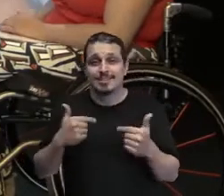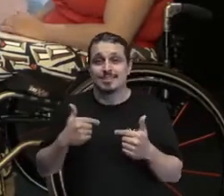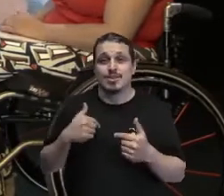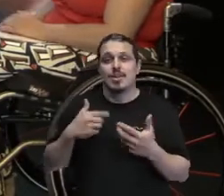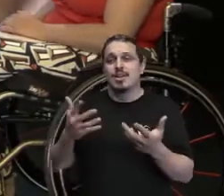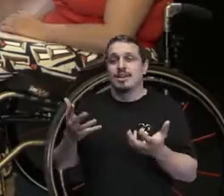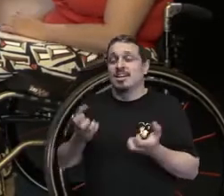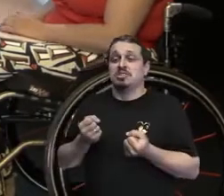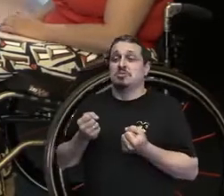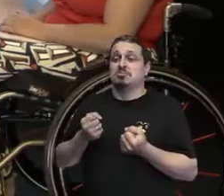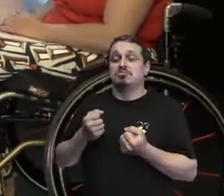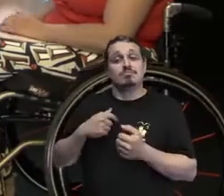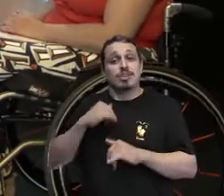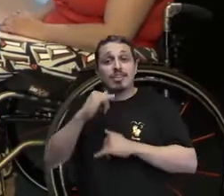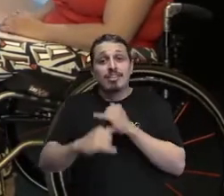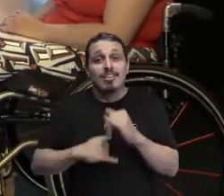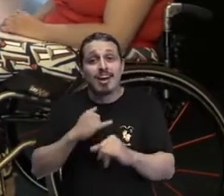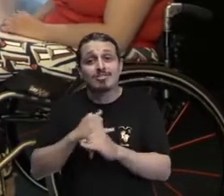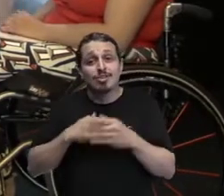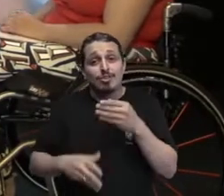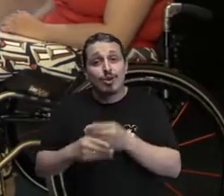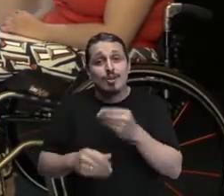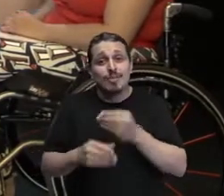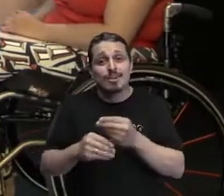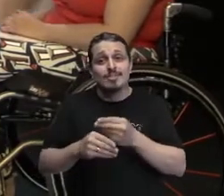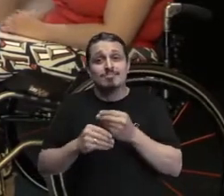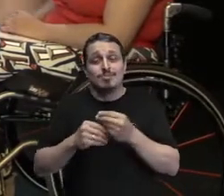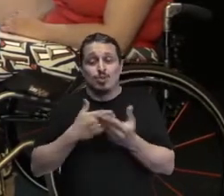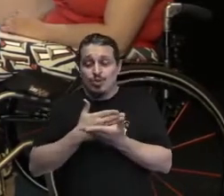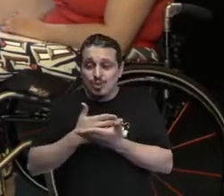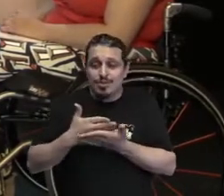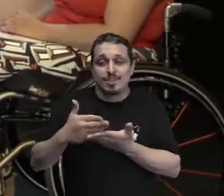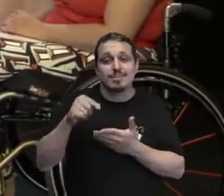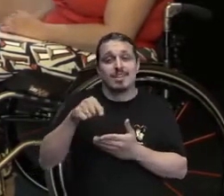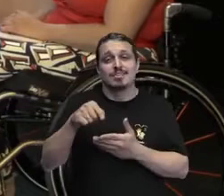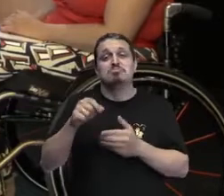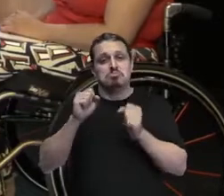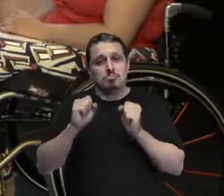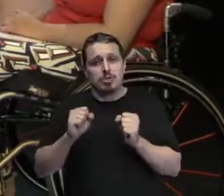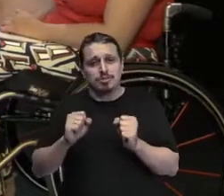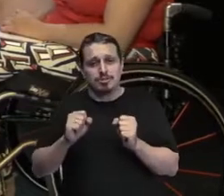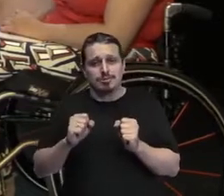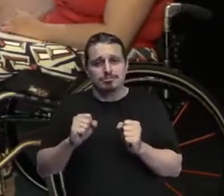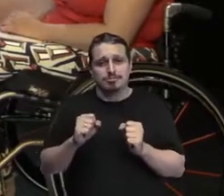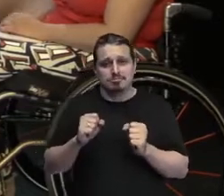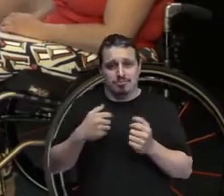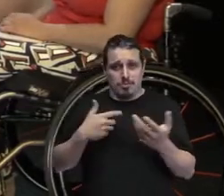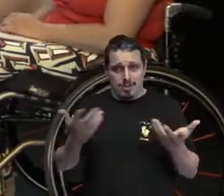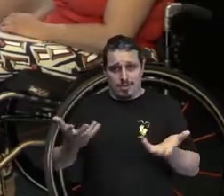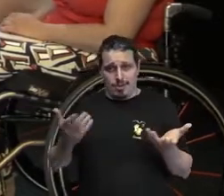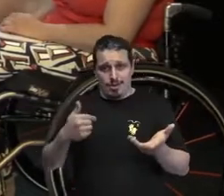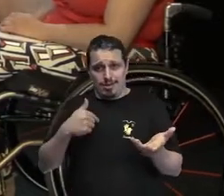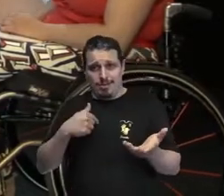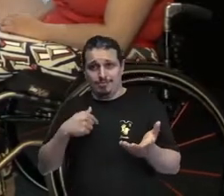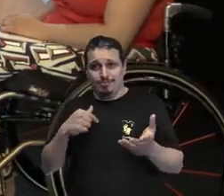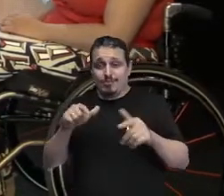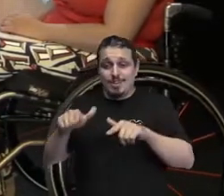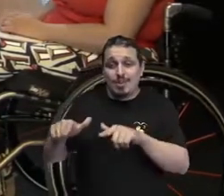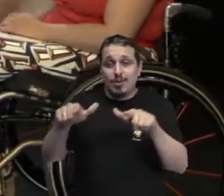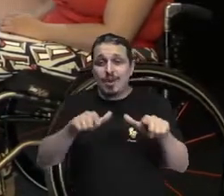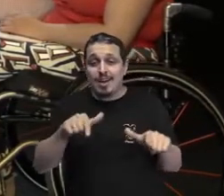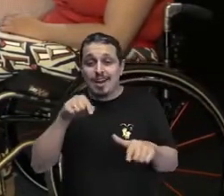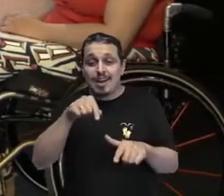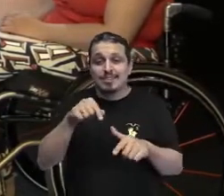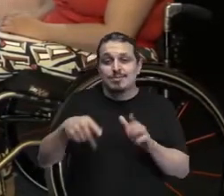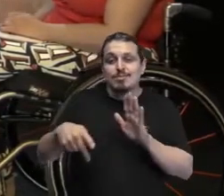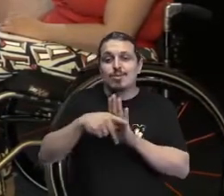Pessoas com deficiência, principalmente, que a gente pode ser quem a gente quiser e ocupar o espaço que a gente quer. E a